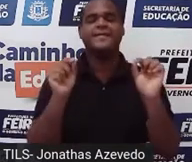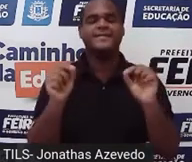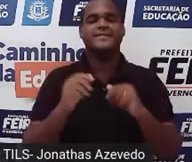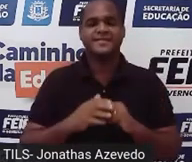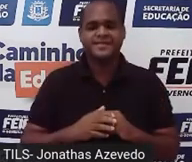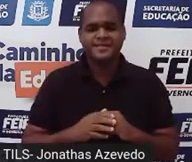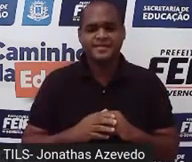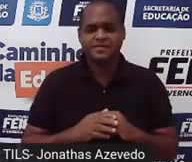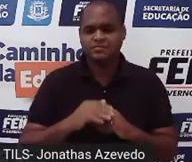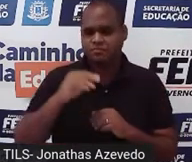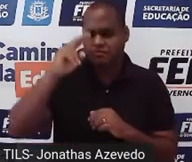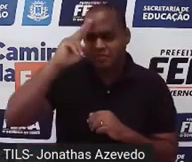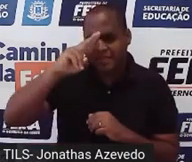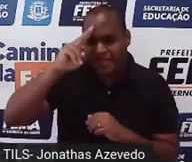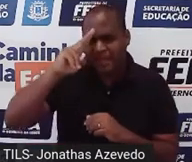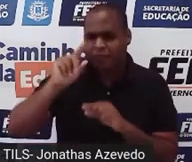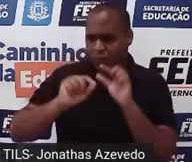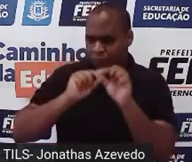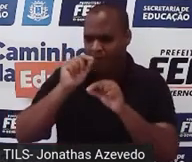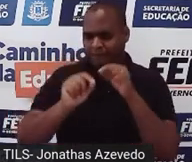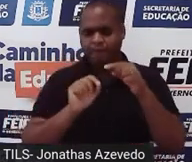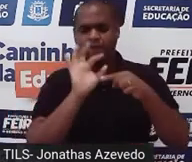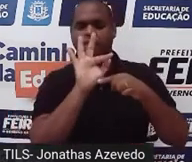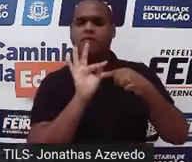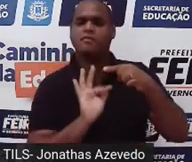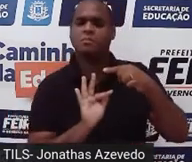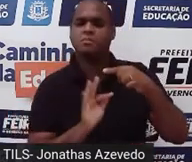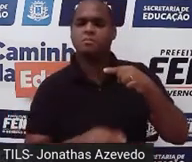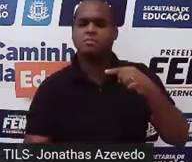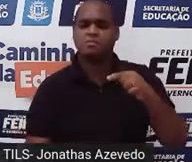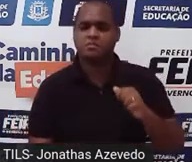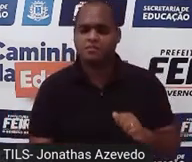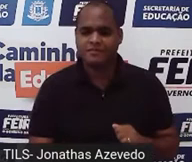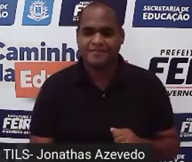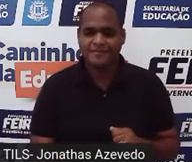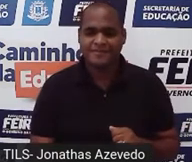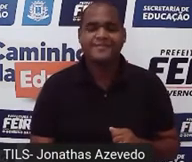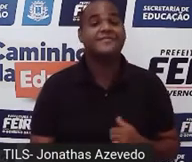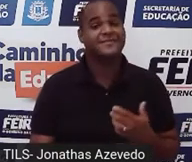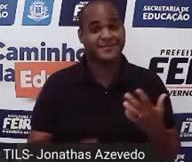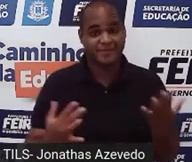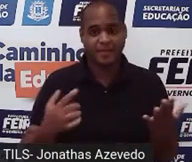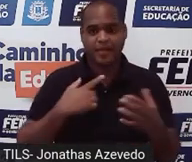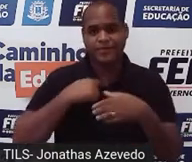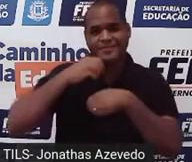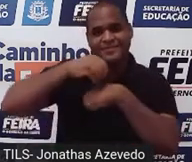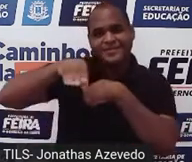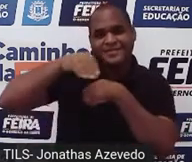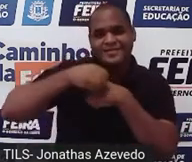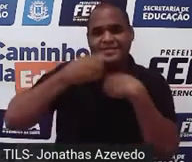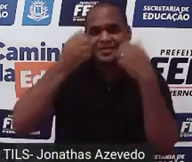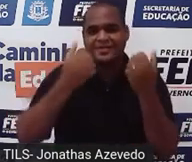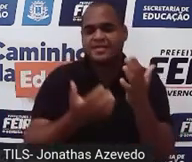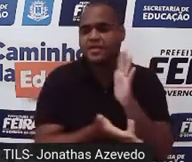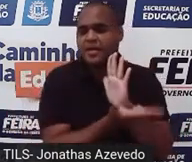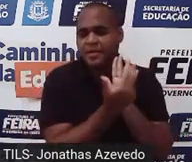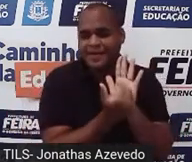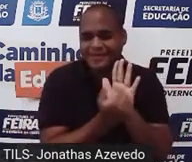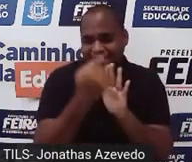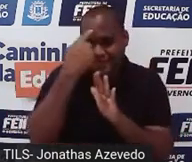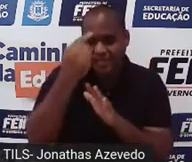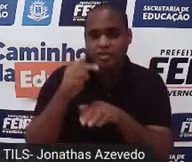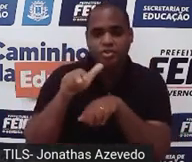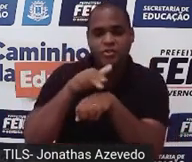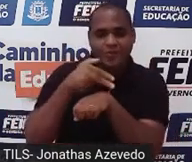você aí do outro lado lembra o que é uma fração, né? Eu trouxe ali a imagenzinha da barrinha de